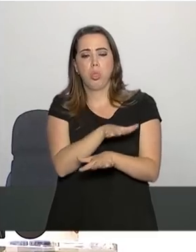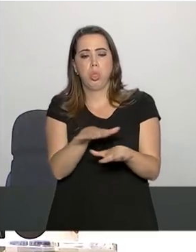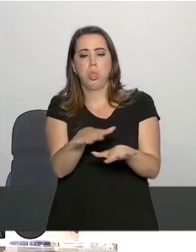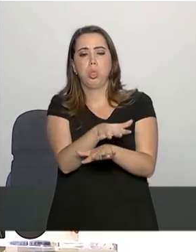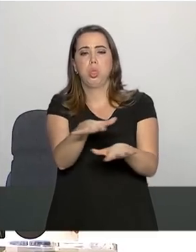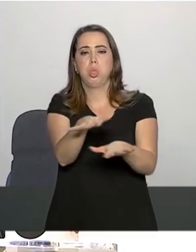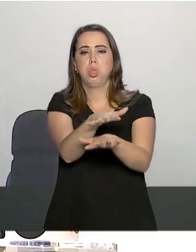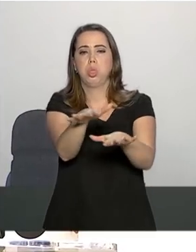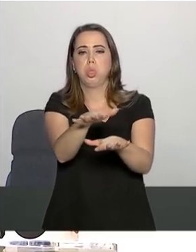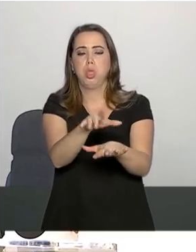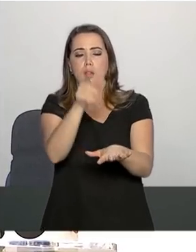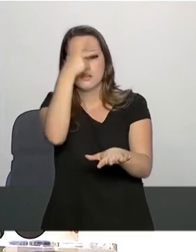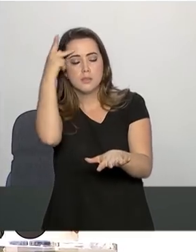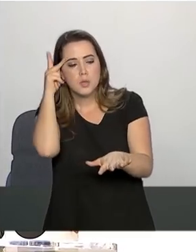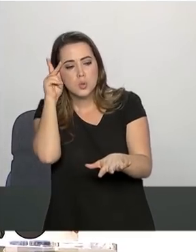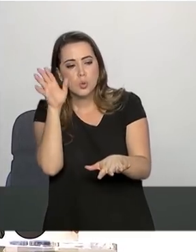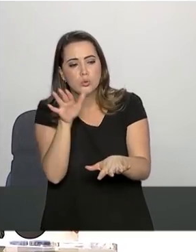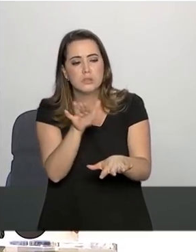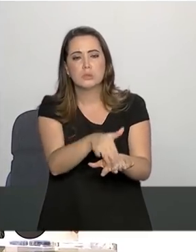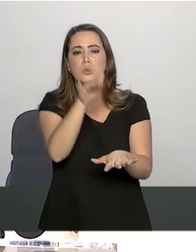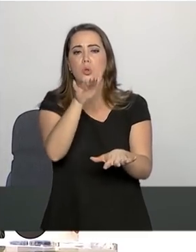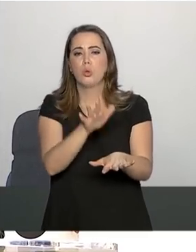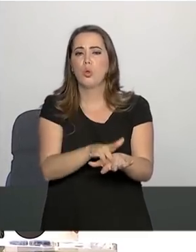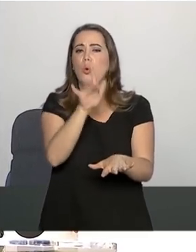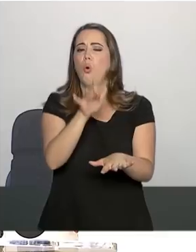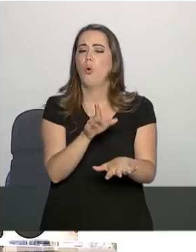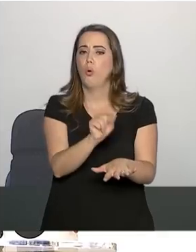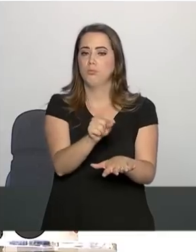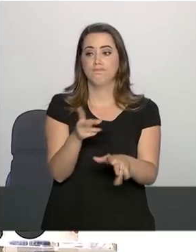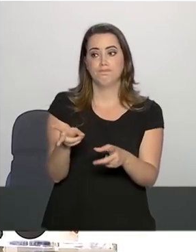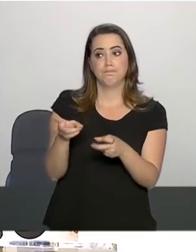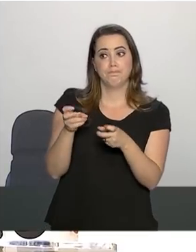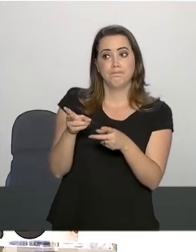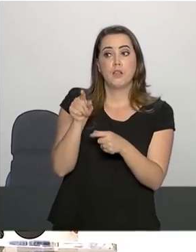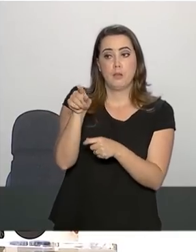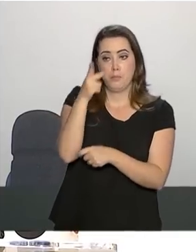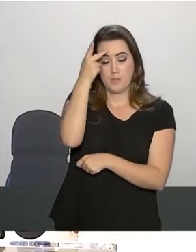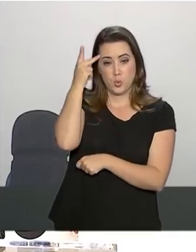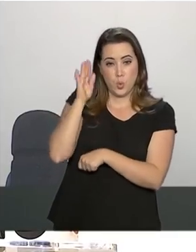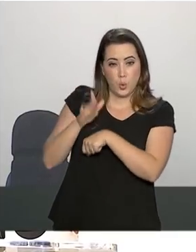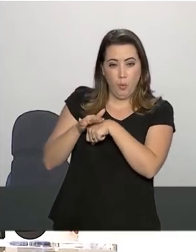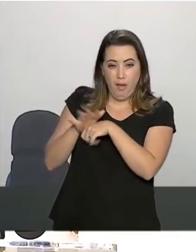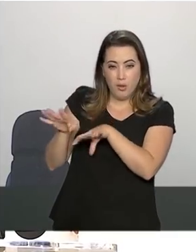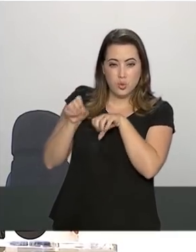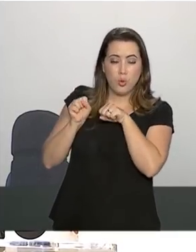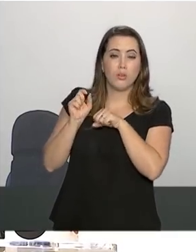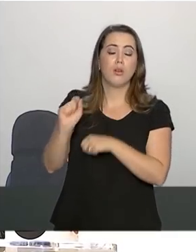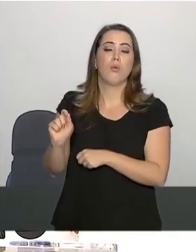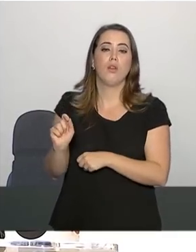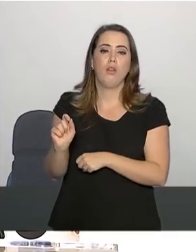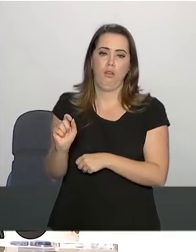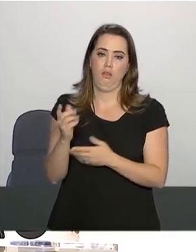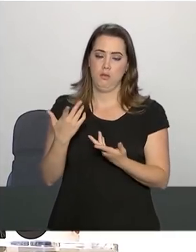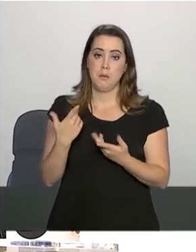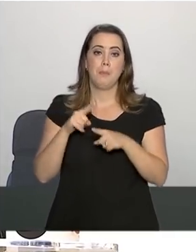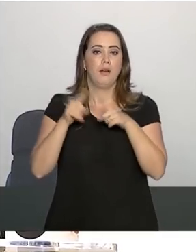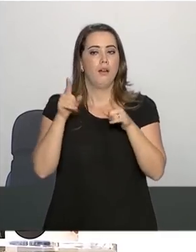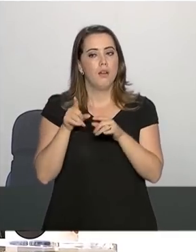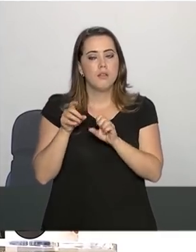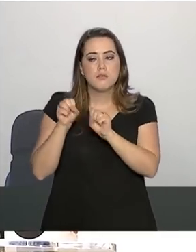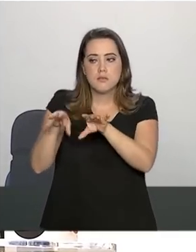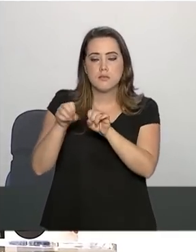O objetivo é identificar possíveis sinais de contaminação e orientar as pessoas